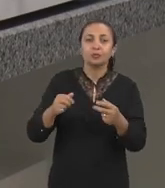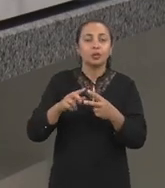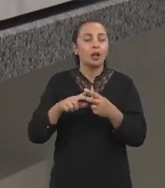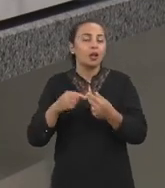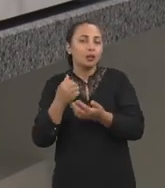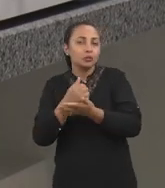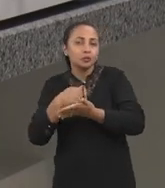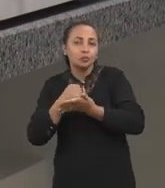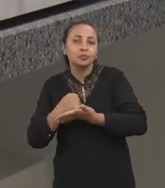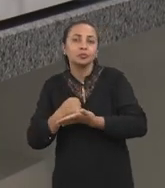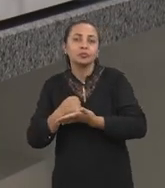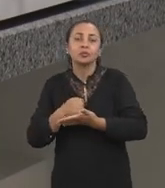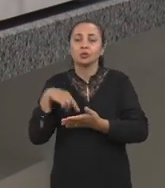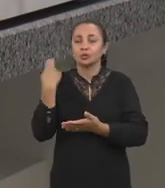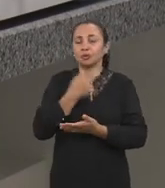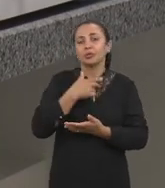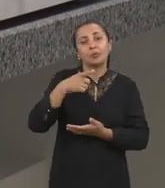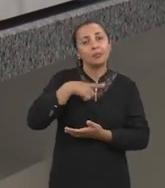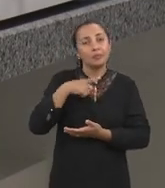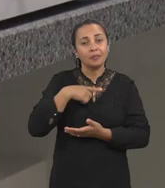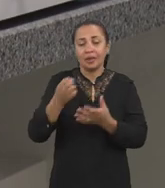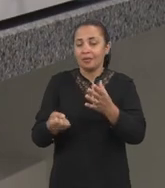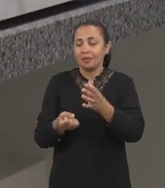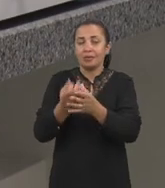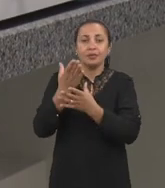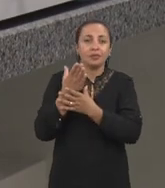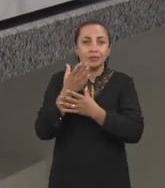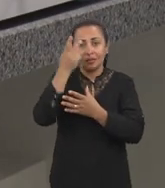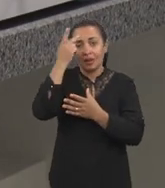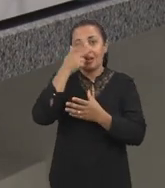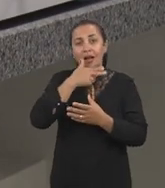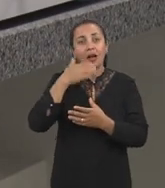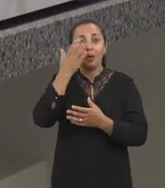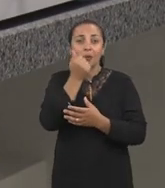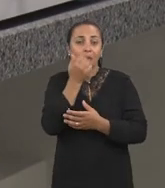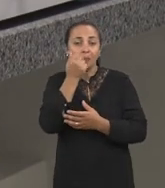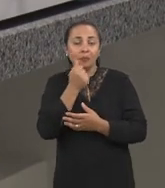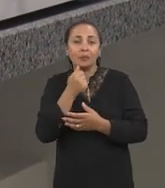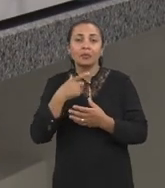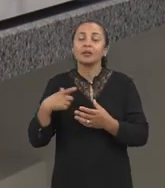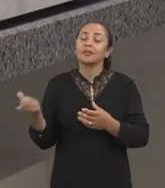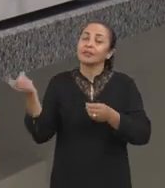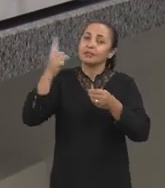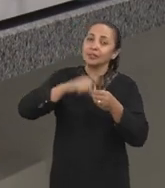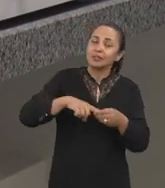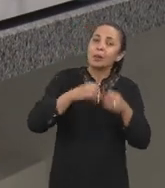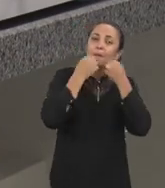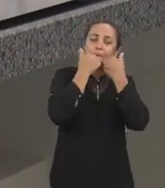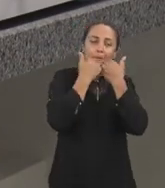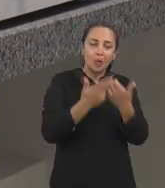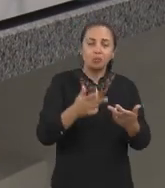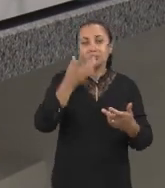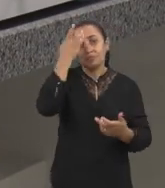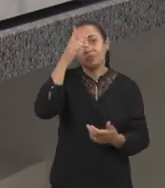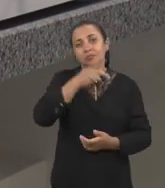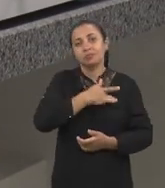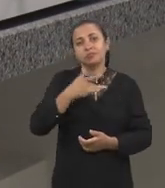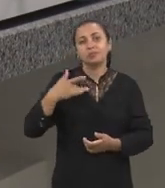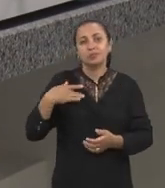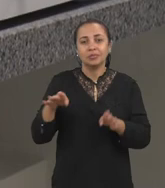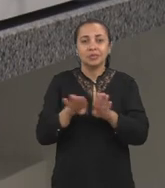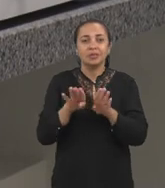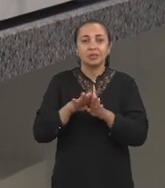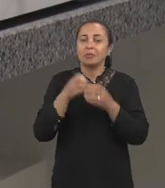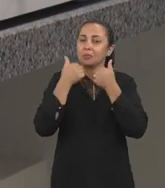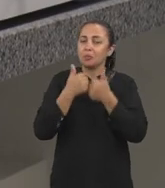probióticos, nós vamos criar alimentos que vão trazer benefícios à saúde, além dos benefícios